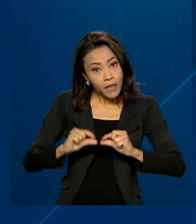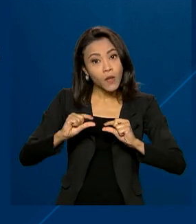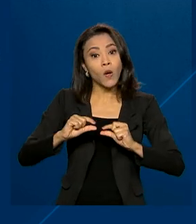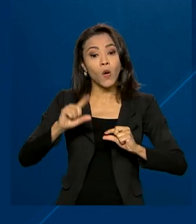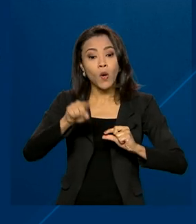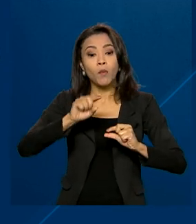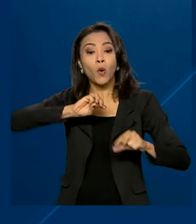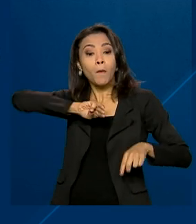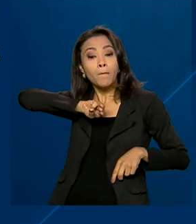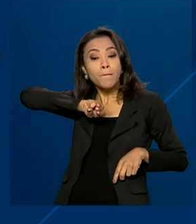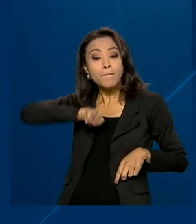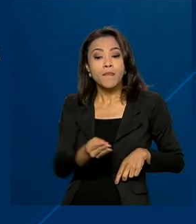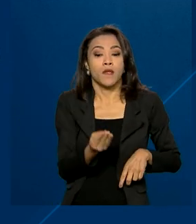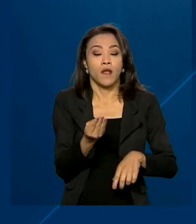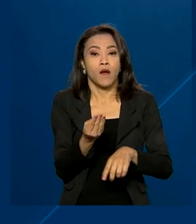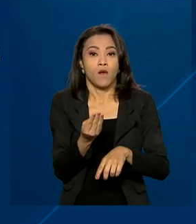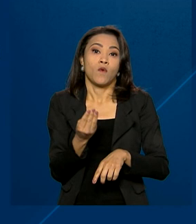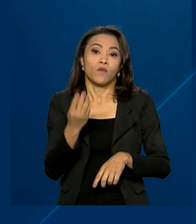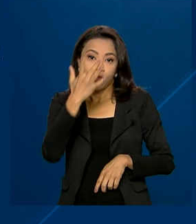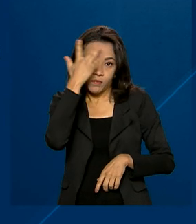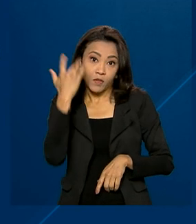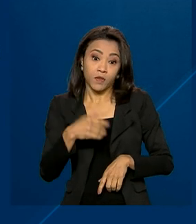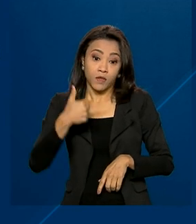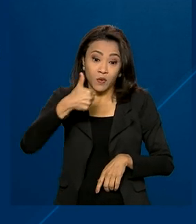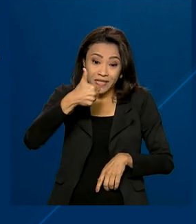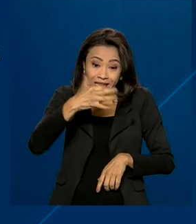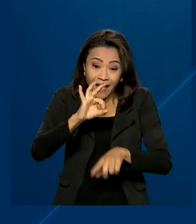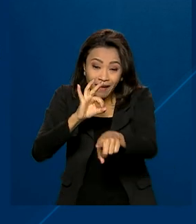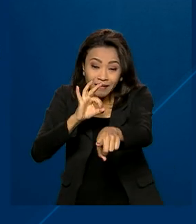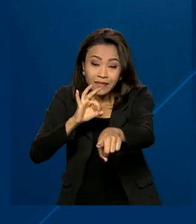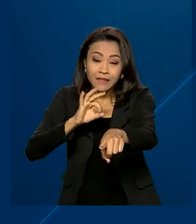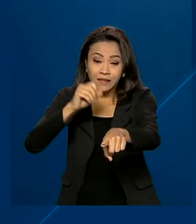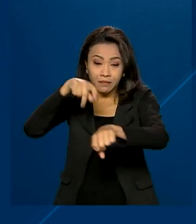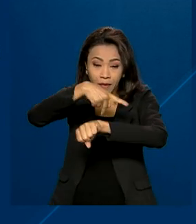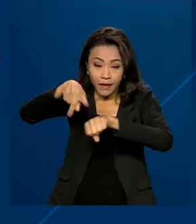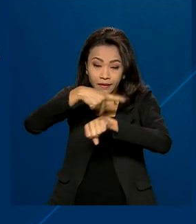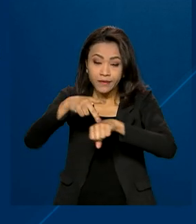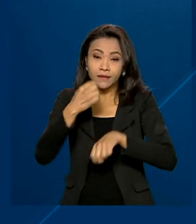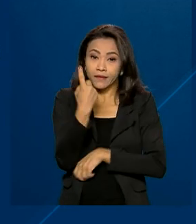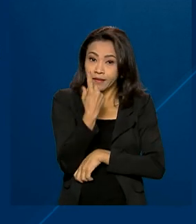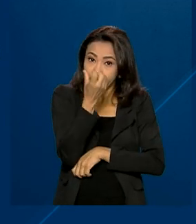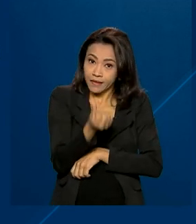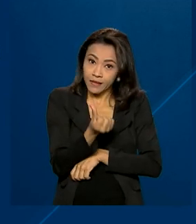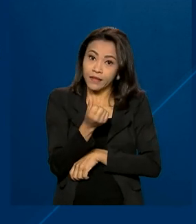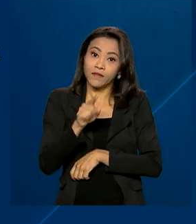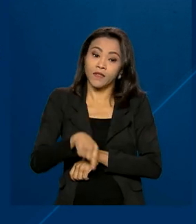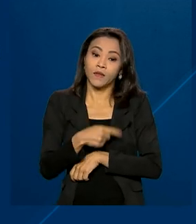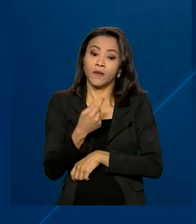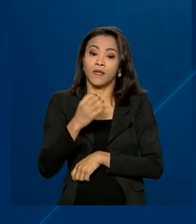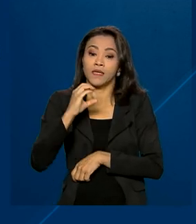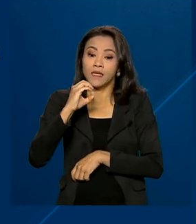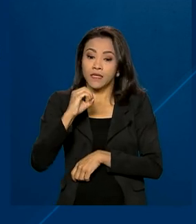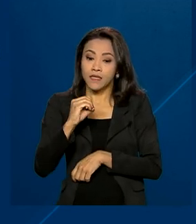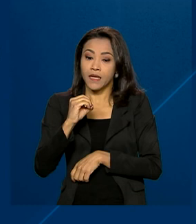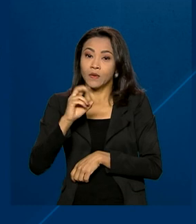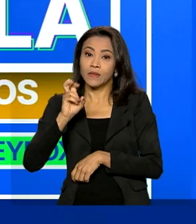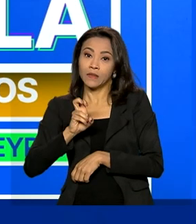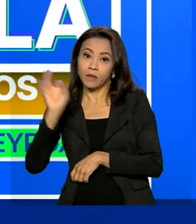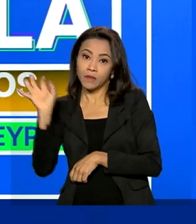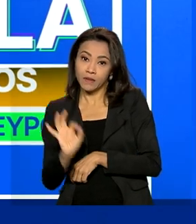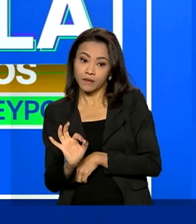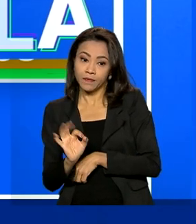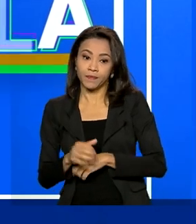milhão de habitantes, entre os 10 países com mais casos, 16,05%.